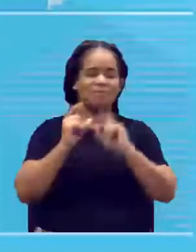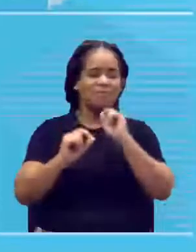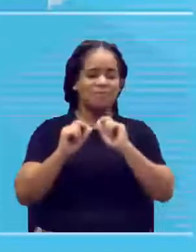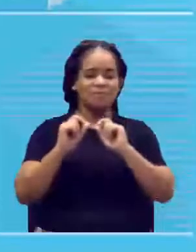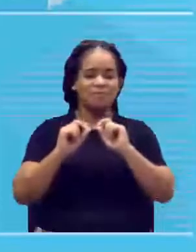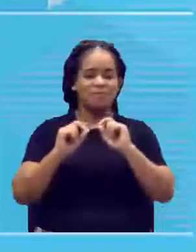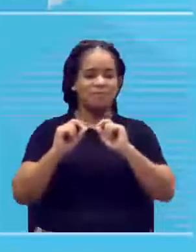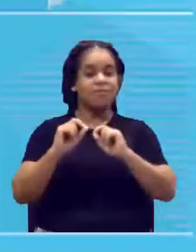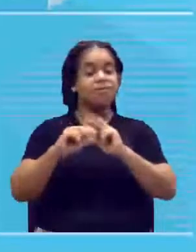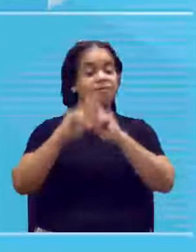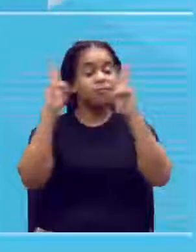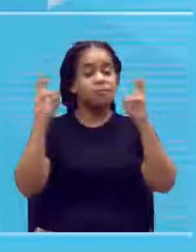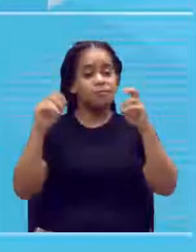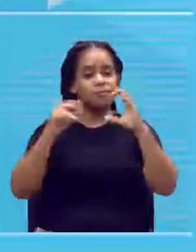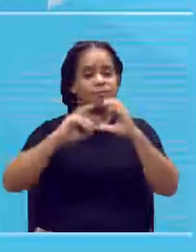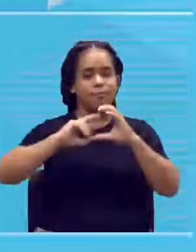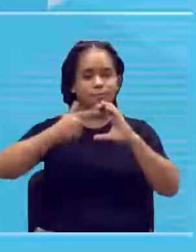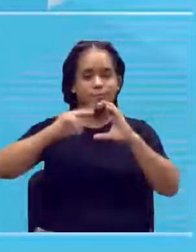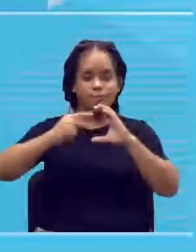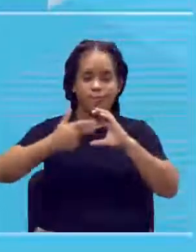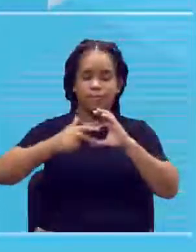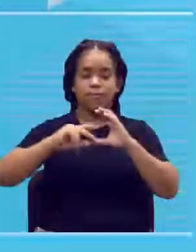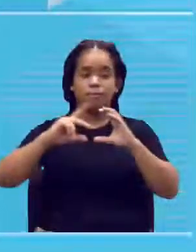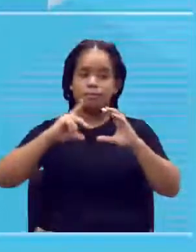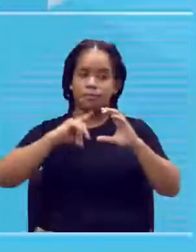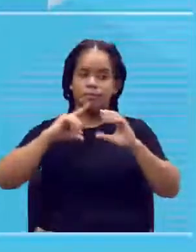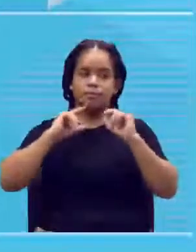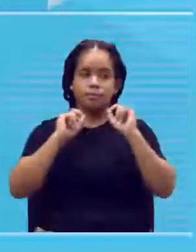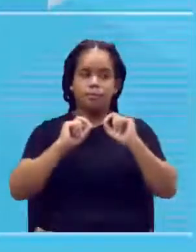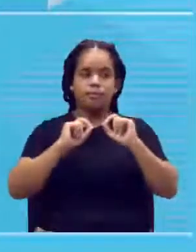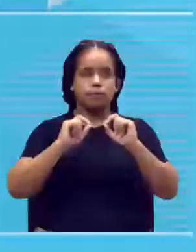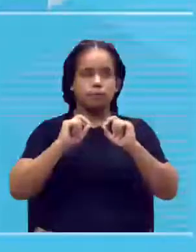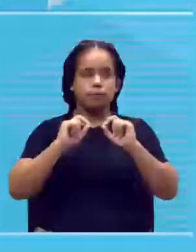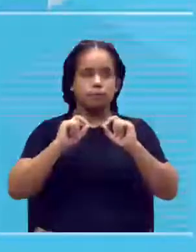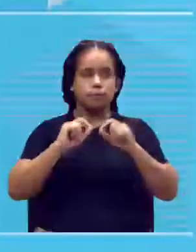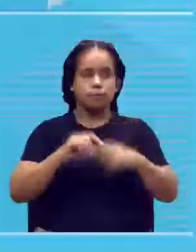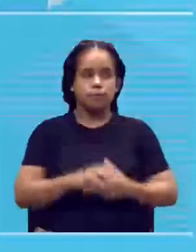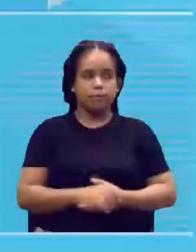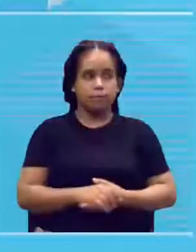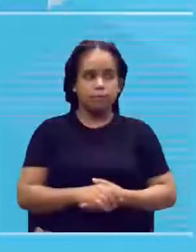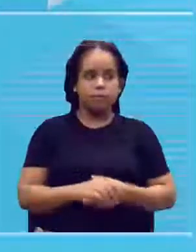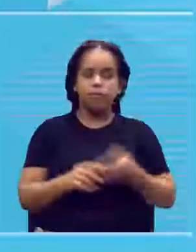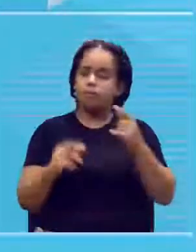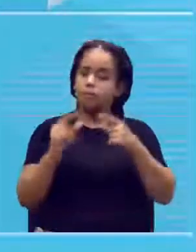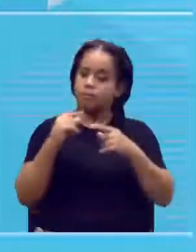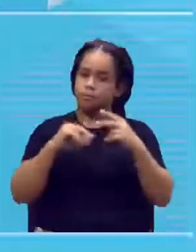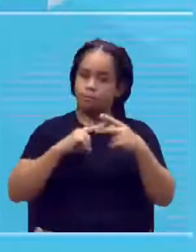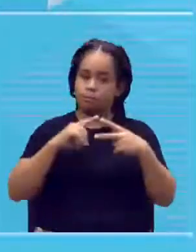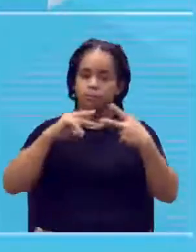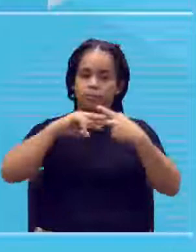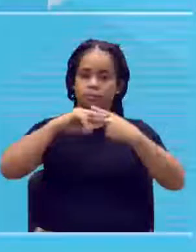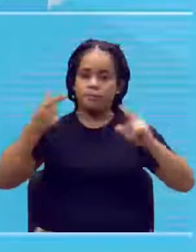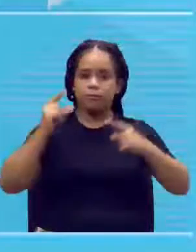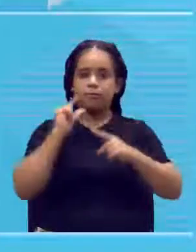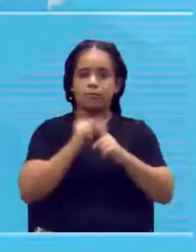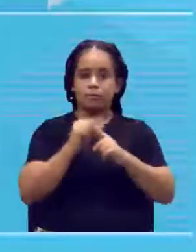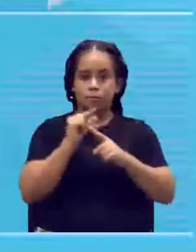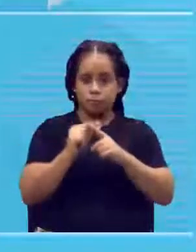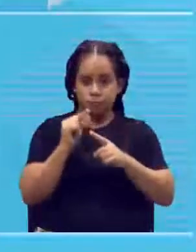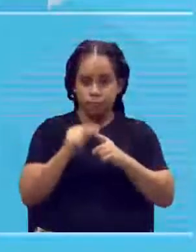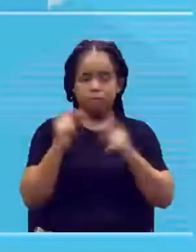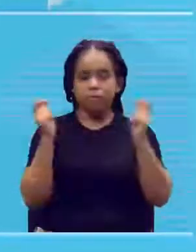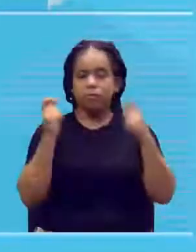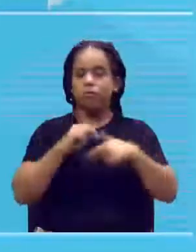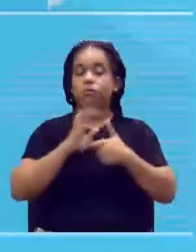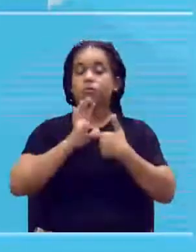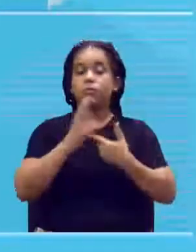cromossomos? Dentro de cada um desses cromossomos, a gente tem o quê? A gente tem genes, tá? Aí, como é que a gente pode apresentar esses